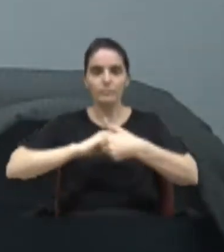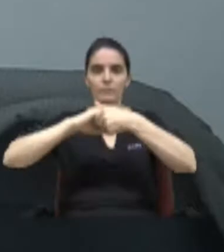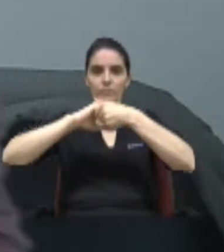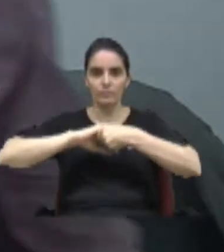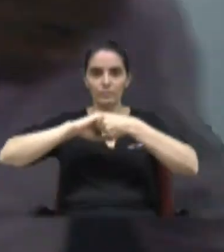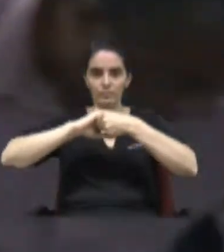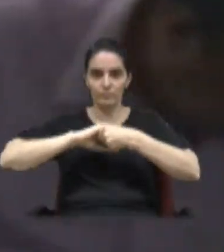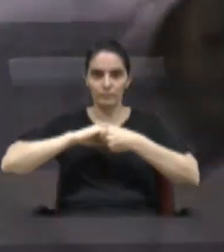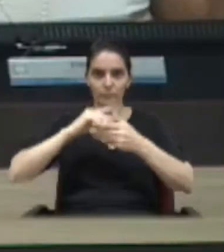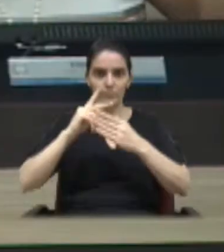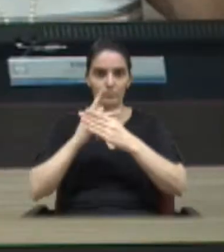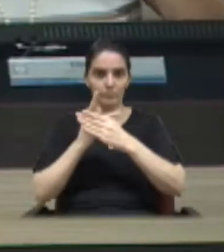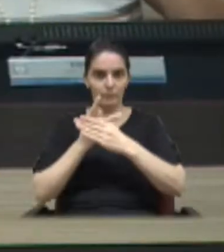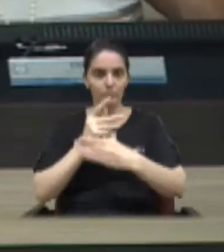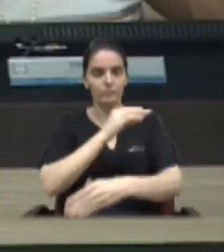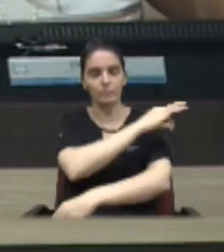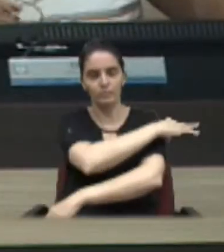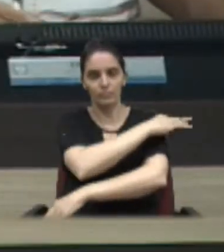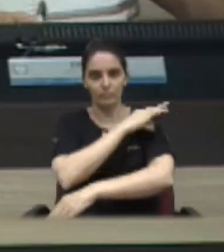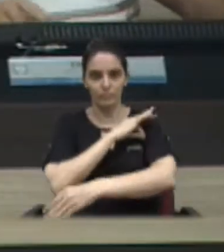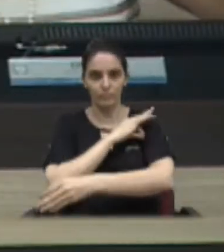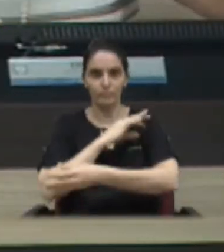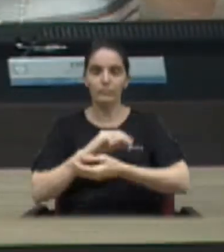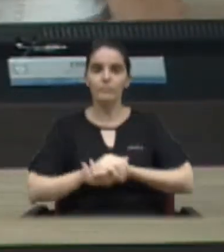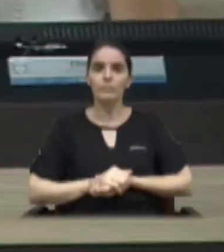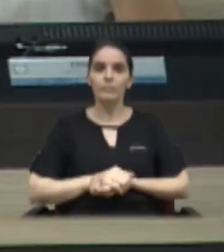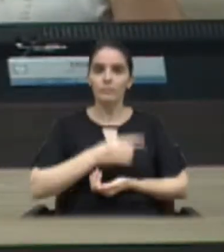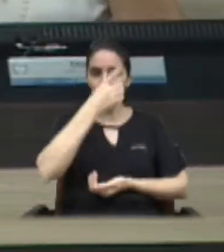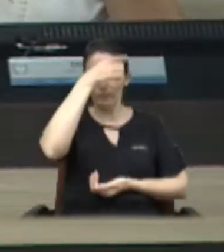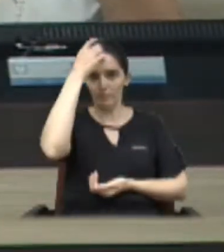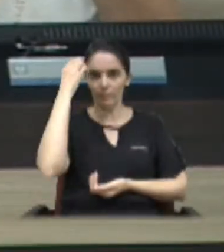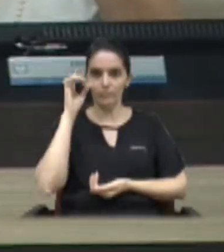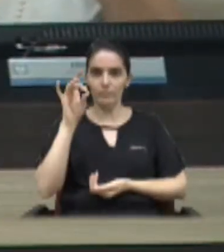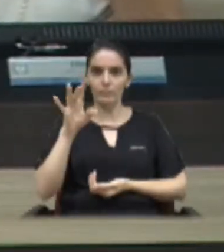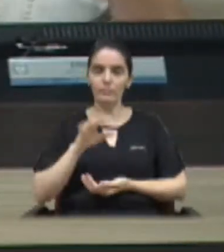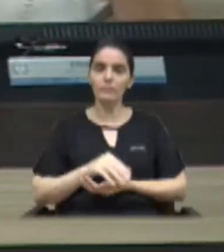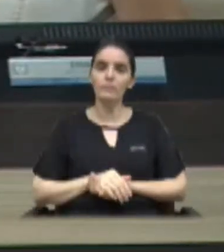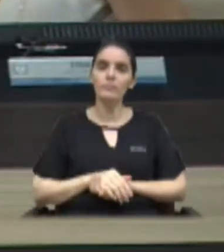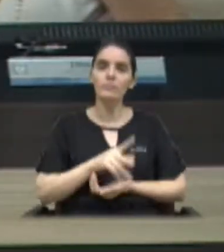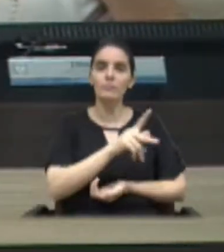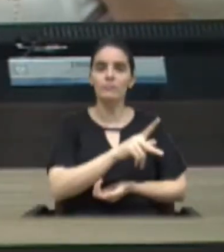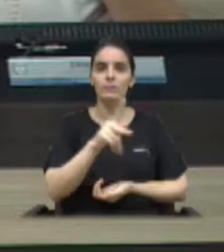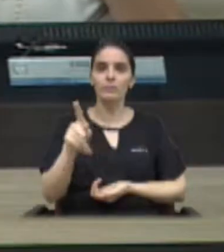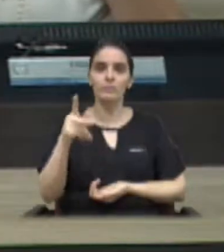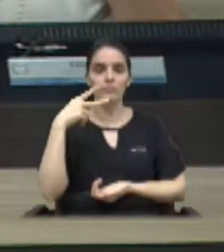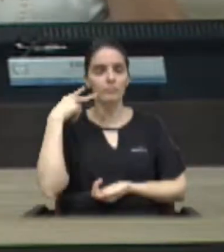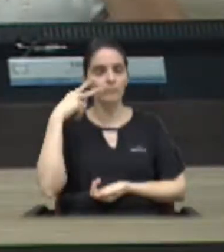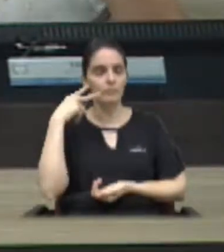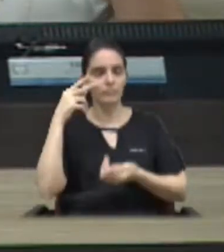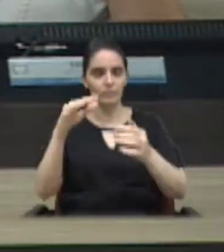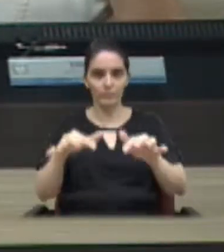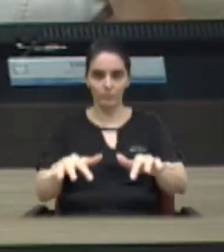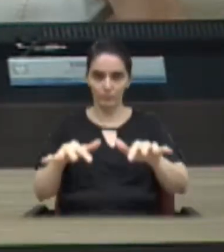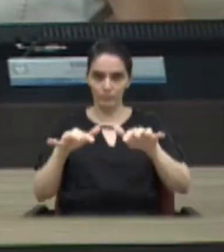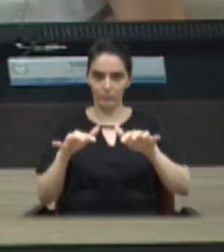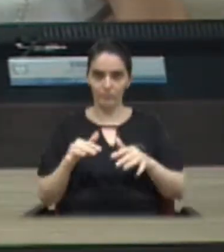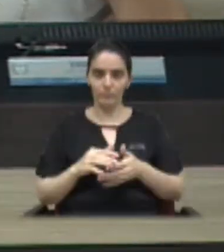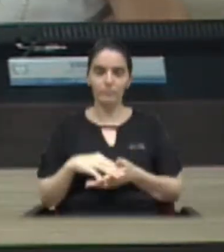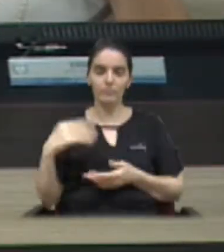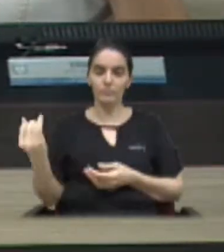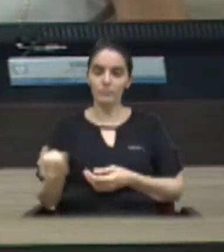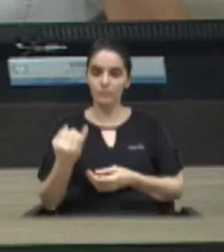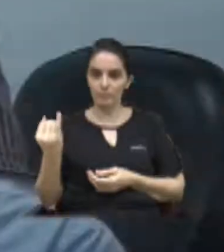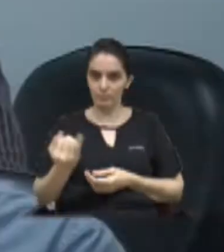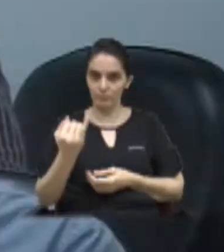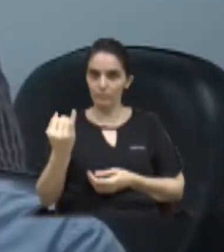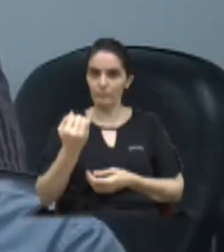Boution. Marcos Xavier. Presidente, vereadores, vereadores, público presente, é muito importante